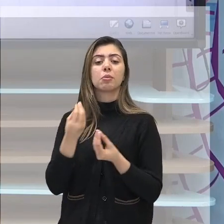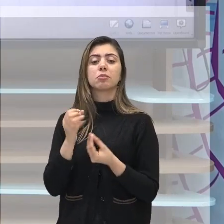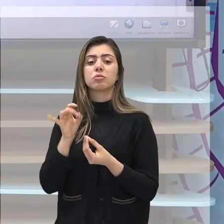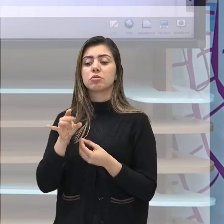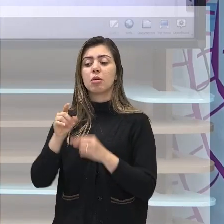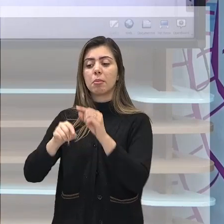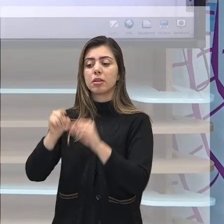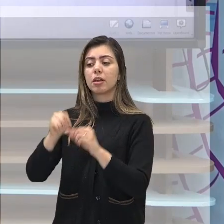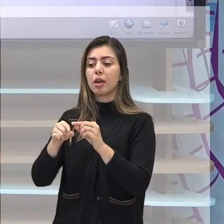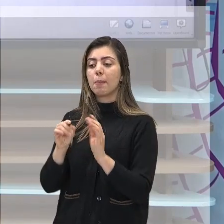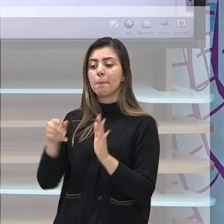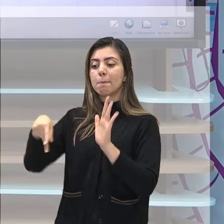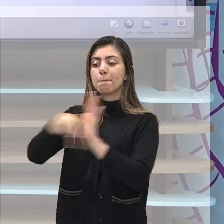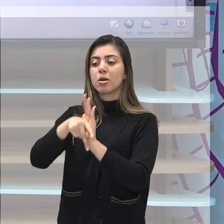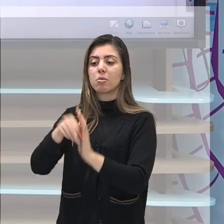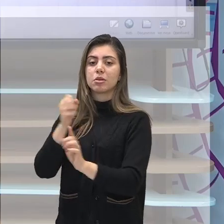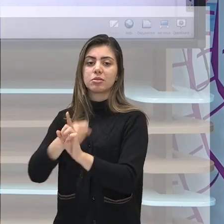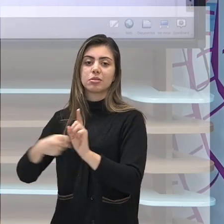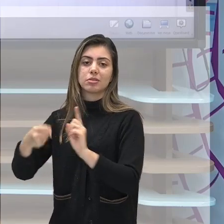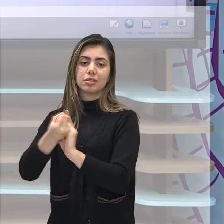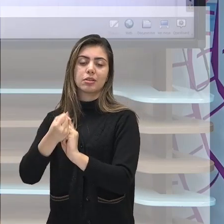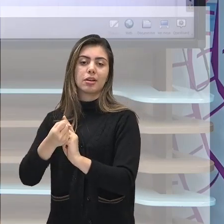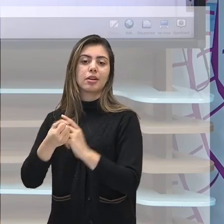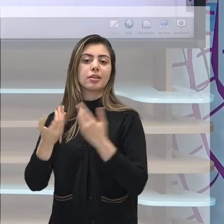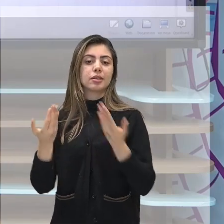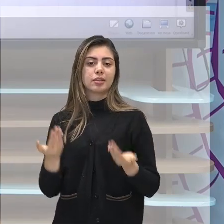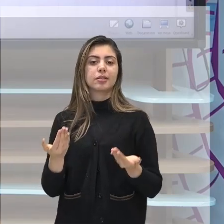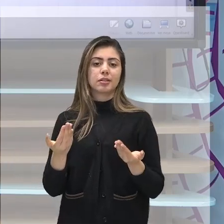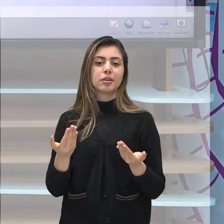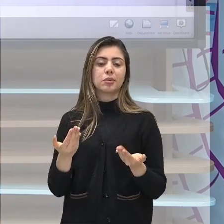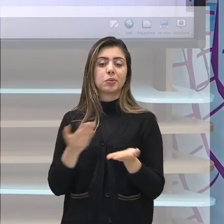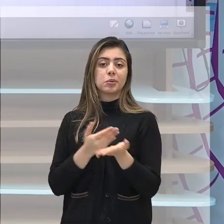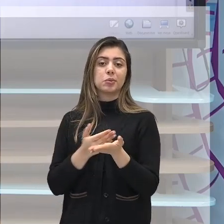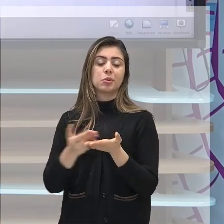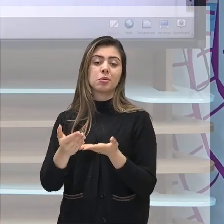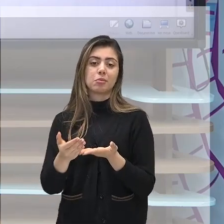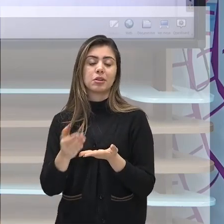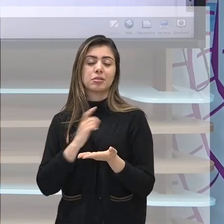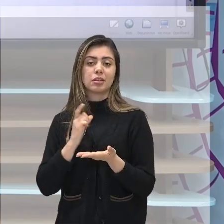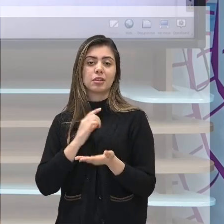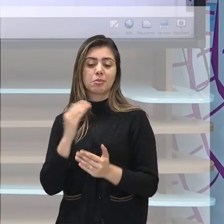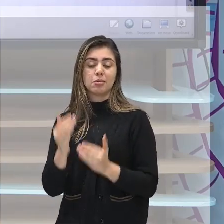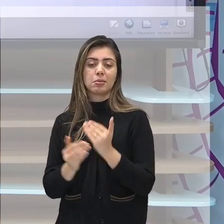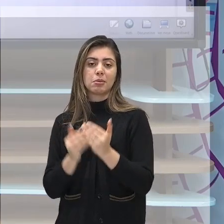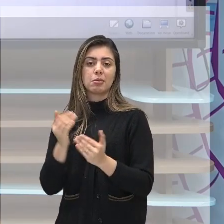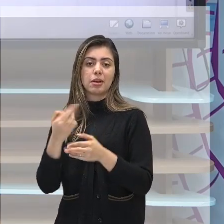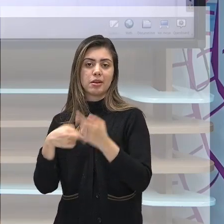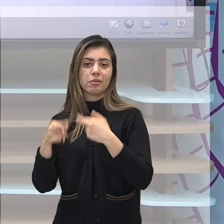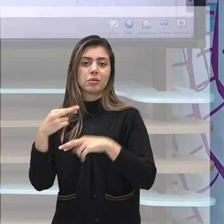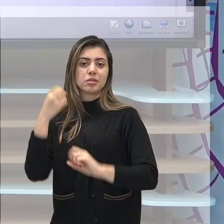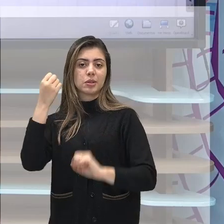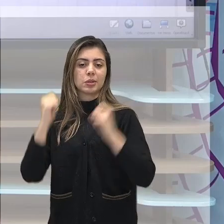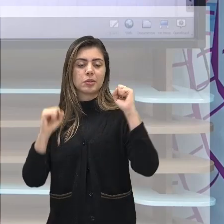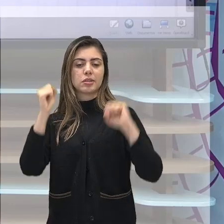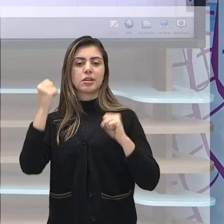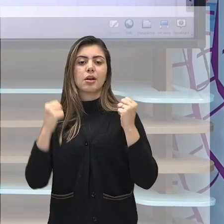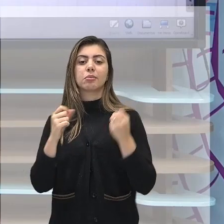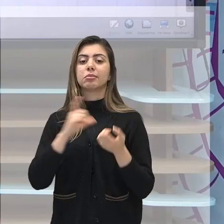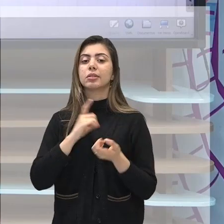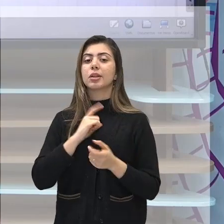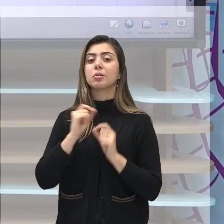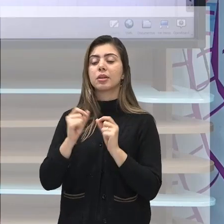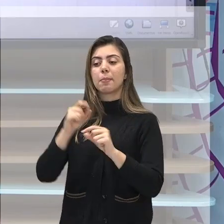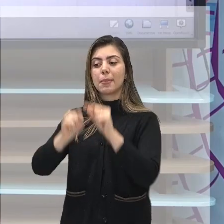para aquela sociedade, então, no início do processo industrial, você tem o que? Produtos